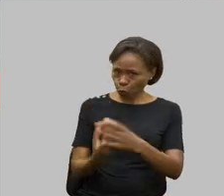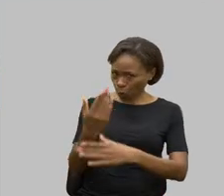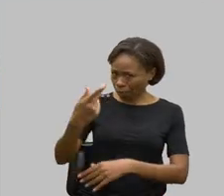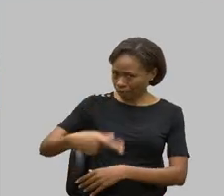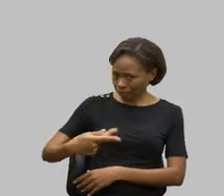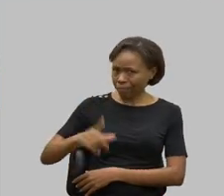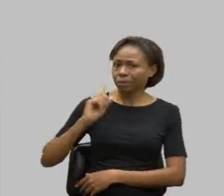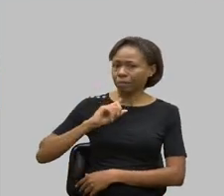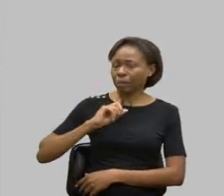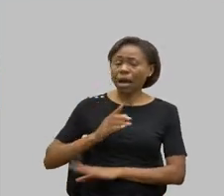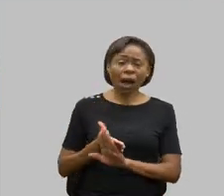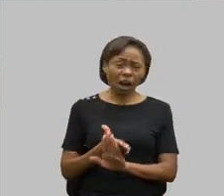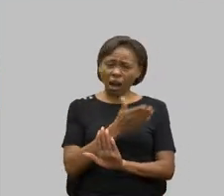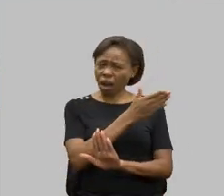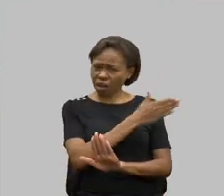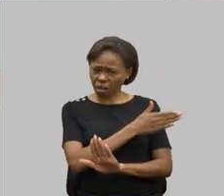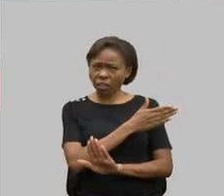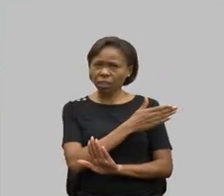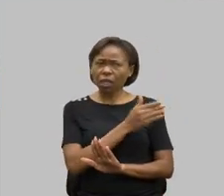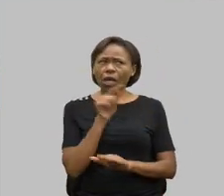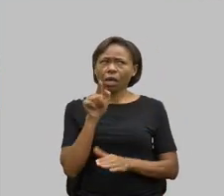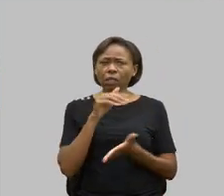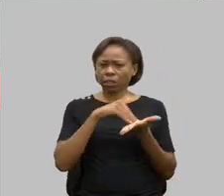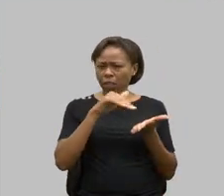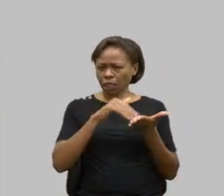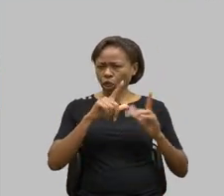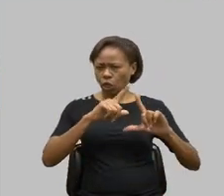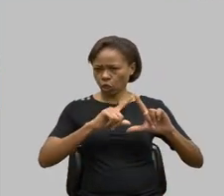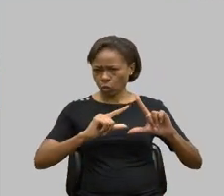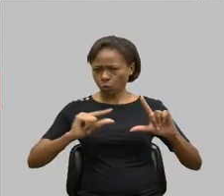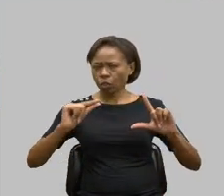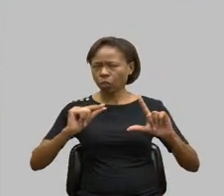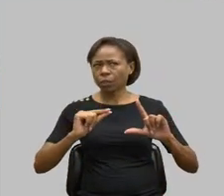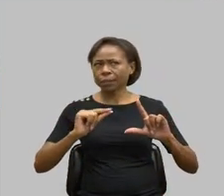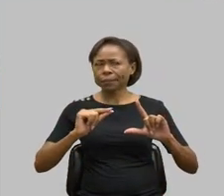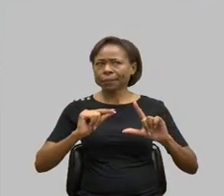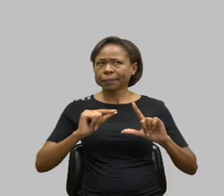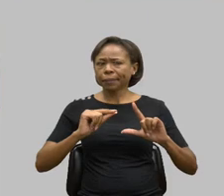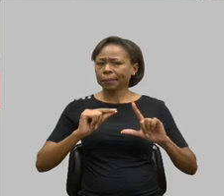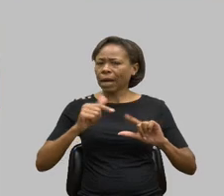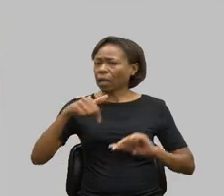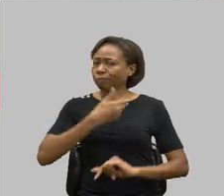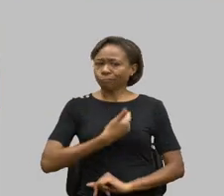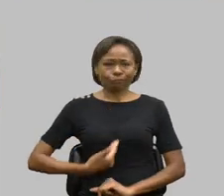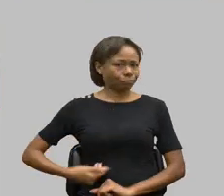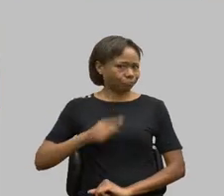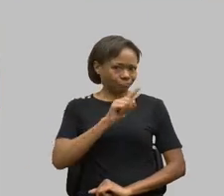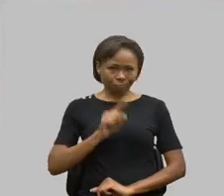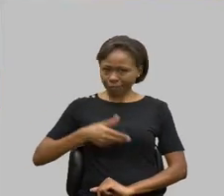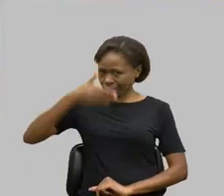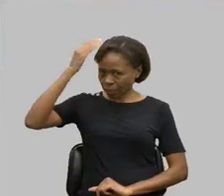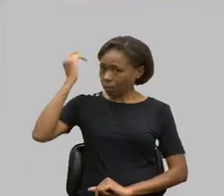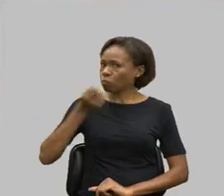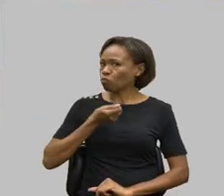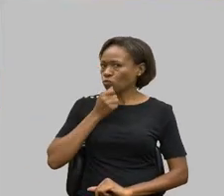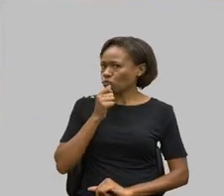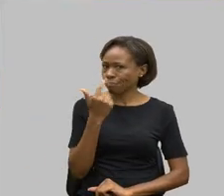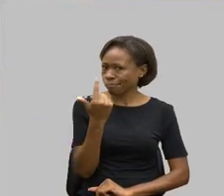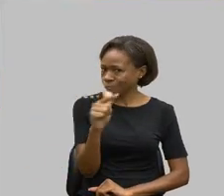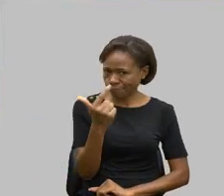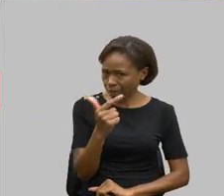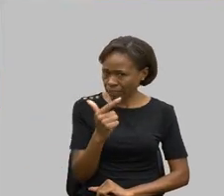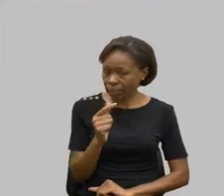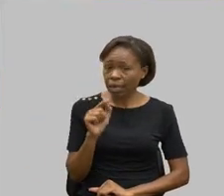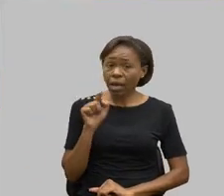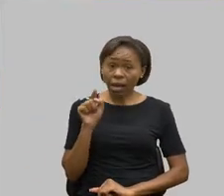Secretaria da Casa Civil, o governo de Minas, no governador Romão Zema, não tinha, as ações de governo de Minas para as